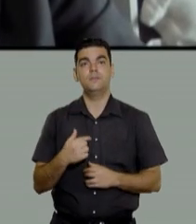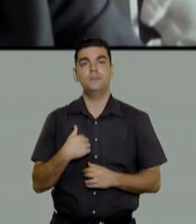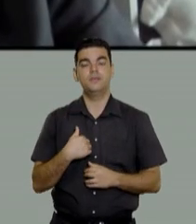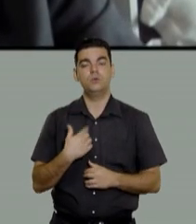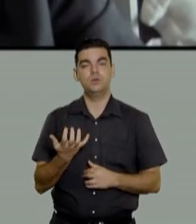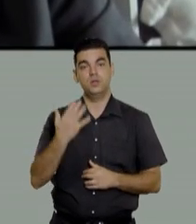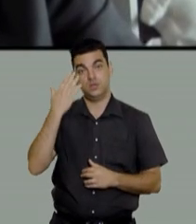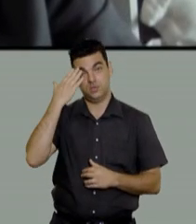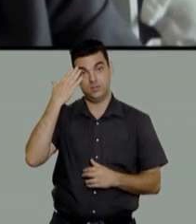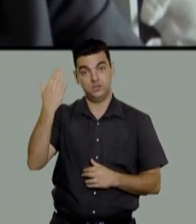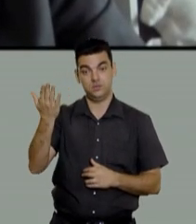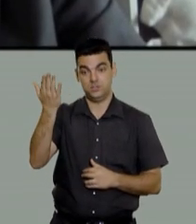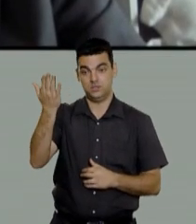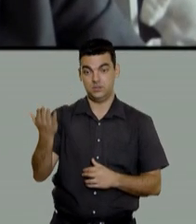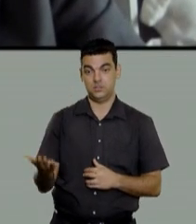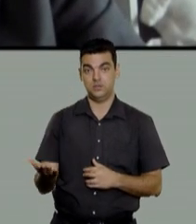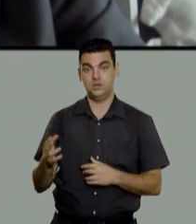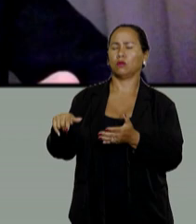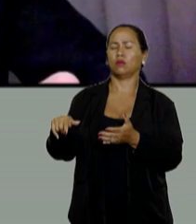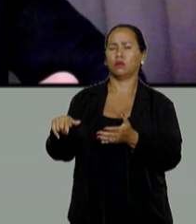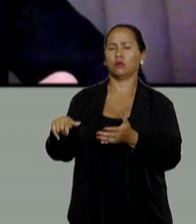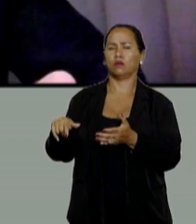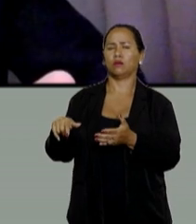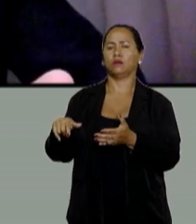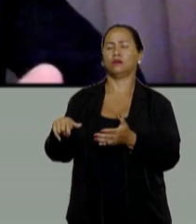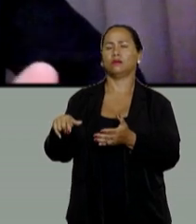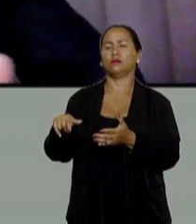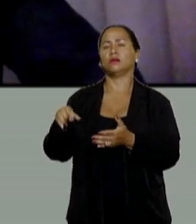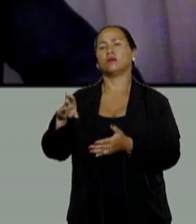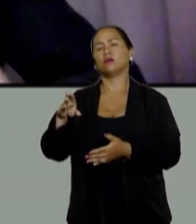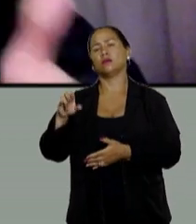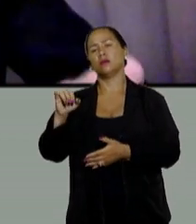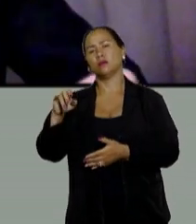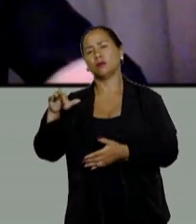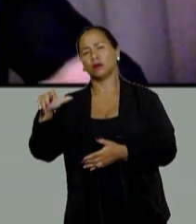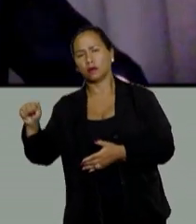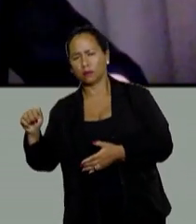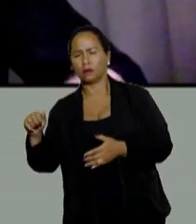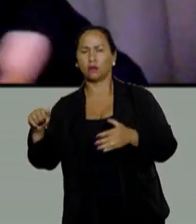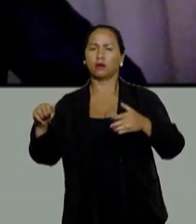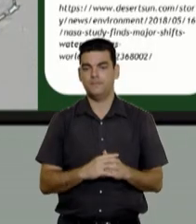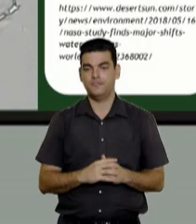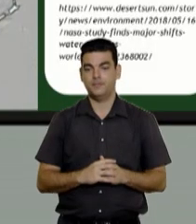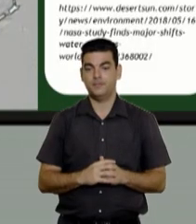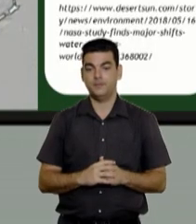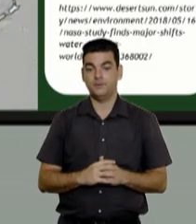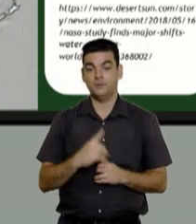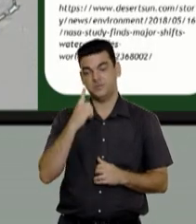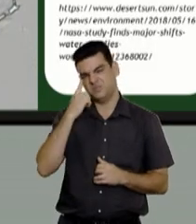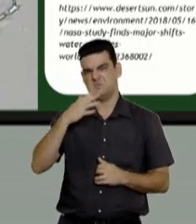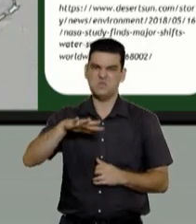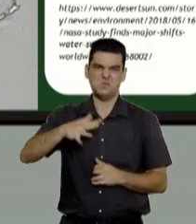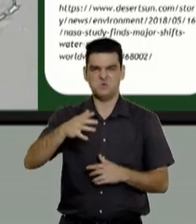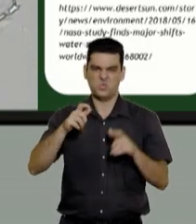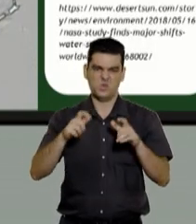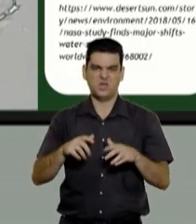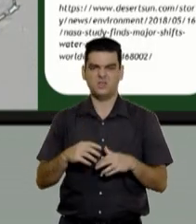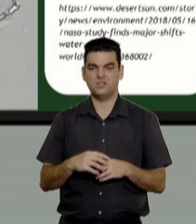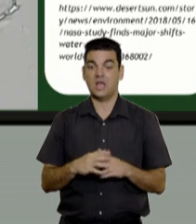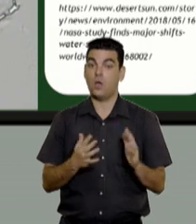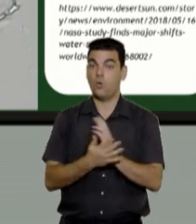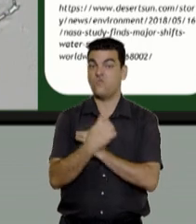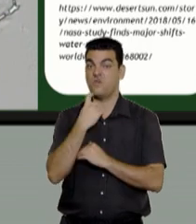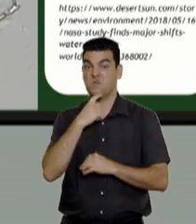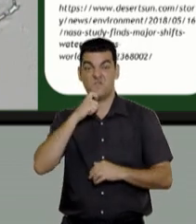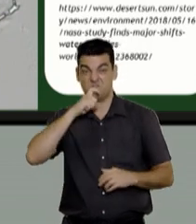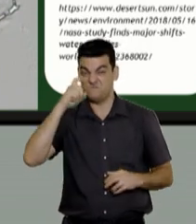XXI e o Papel do Poder Judiciário reuniu juristas e especialistas no assunto. O evento teve transmissão pelo canal